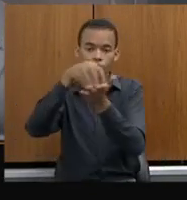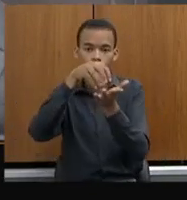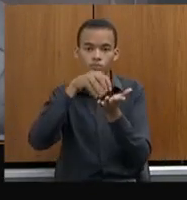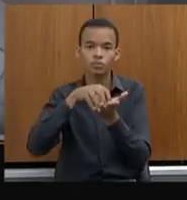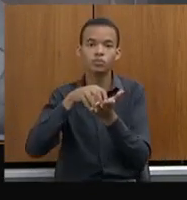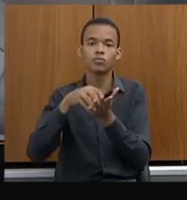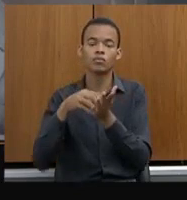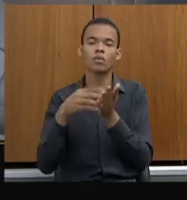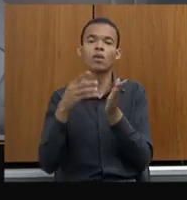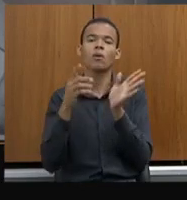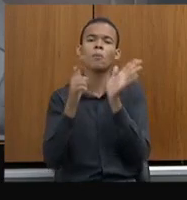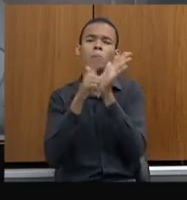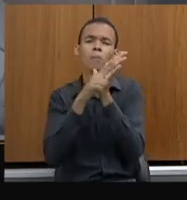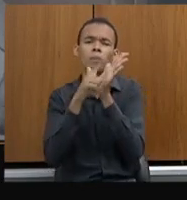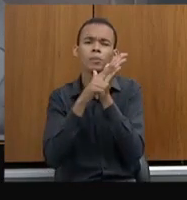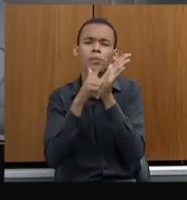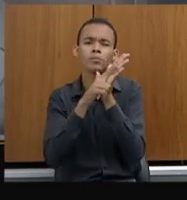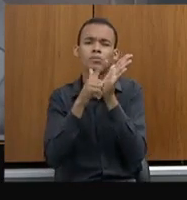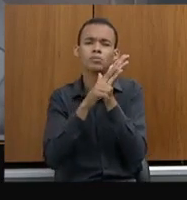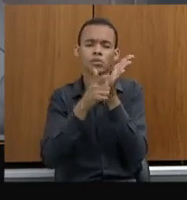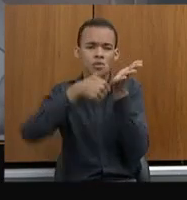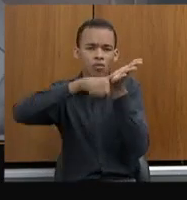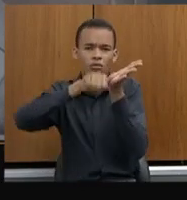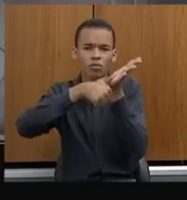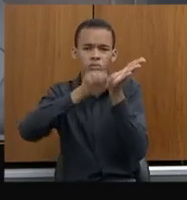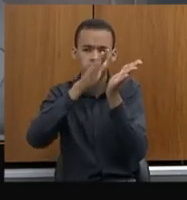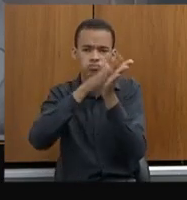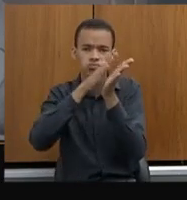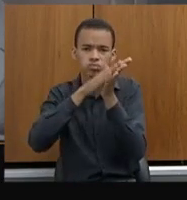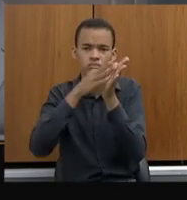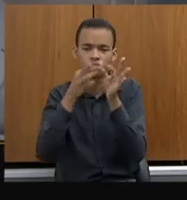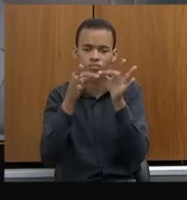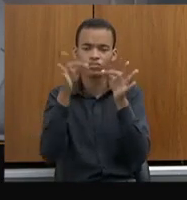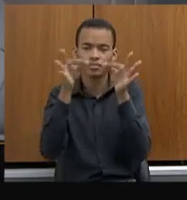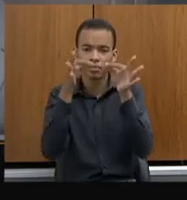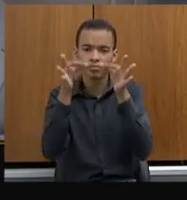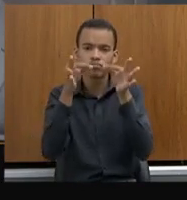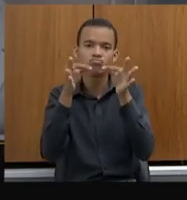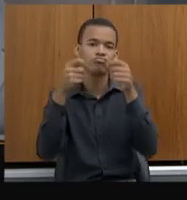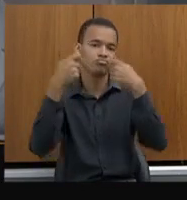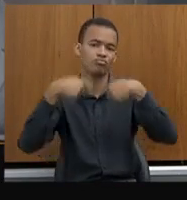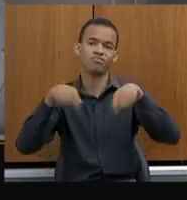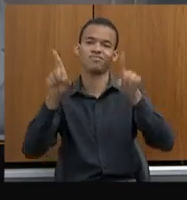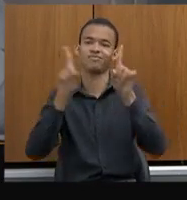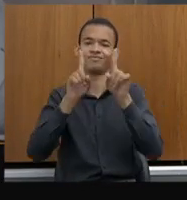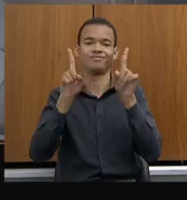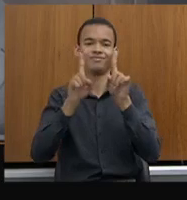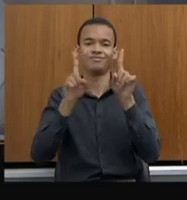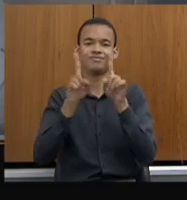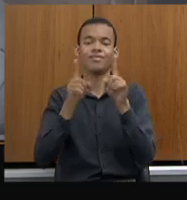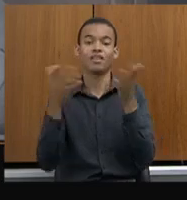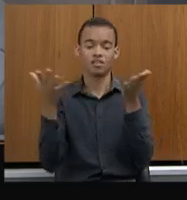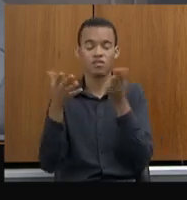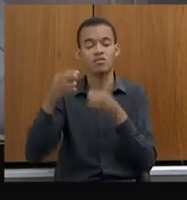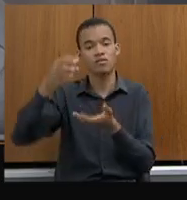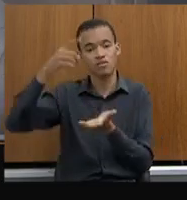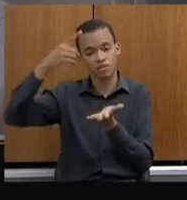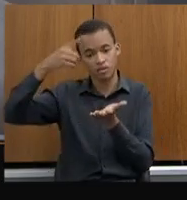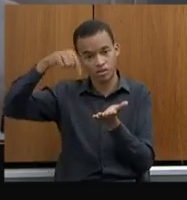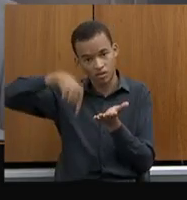de cédulas, porque não existem mais cédulas enviadas para o interior. Elas são emitidas em Belo Horizonte,